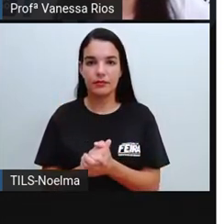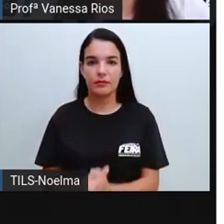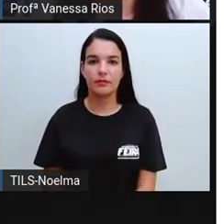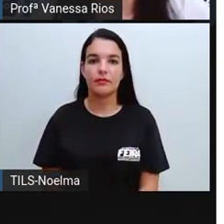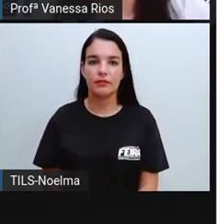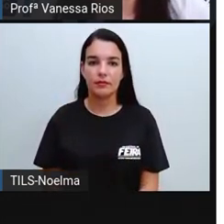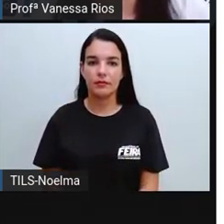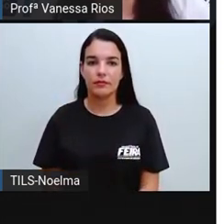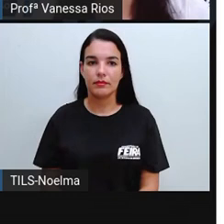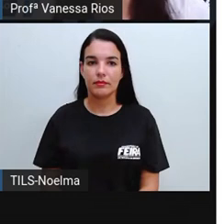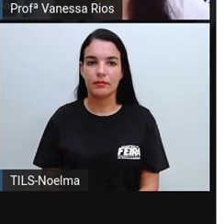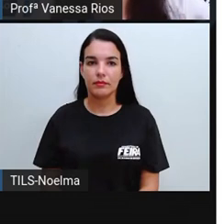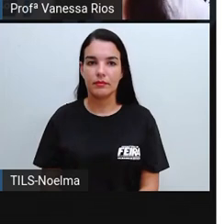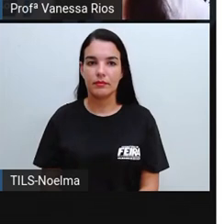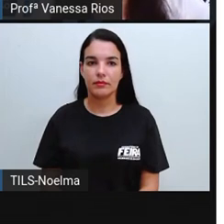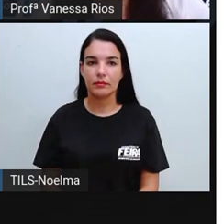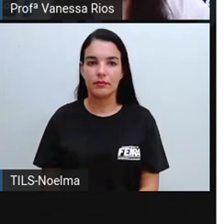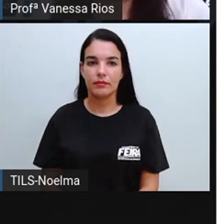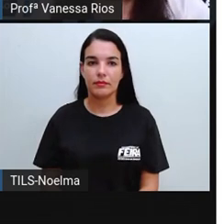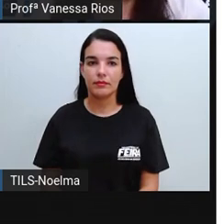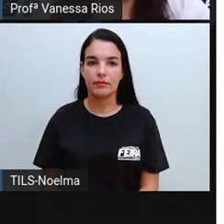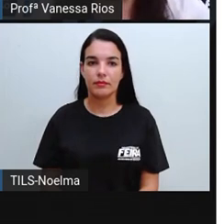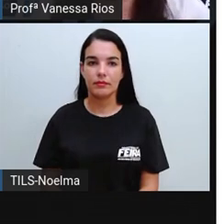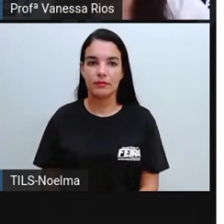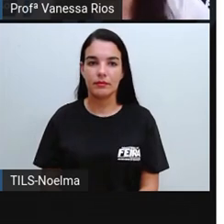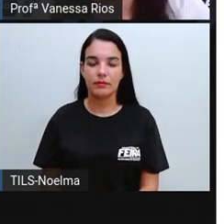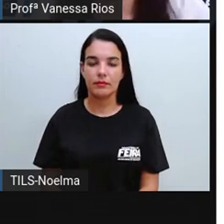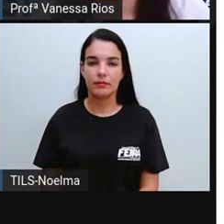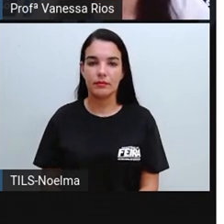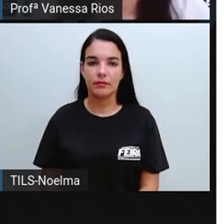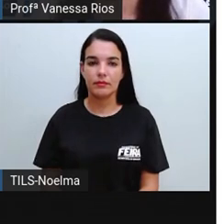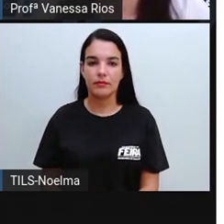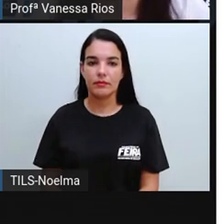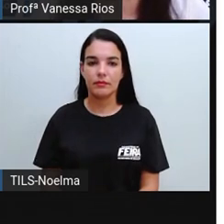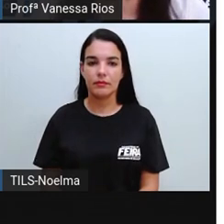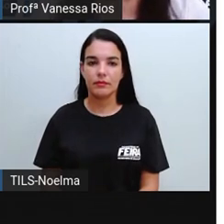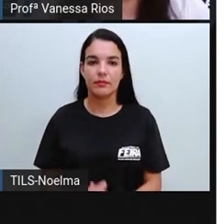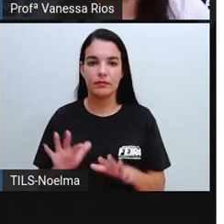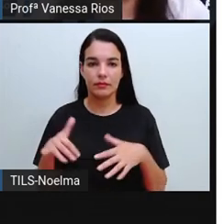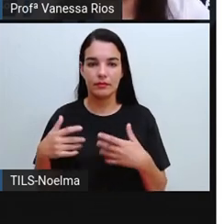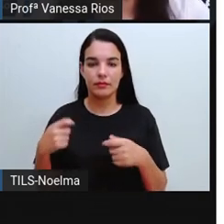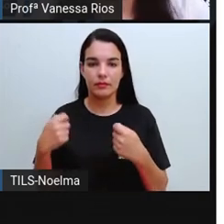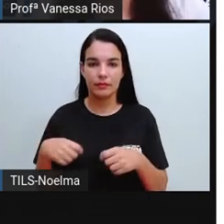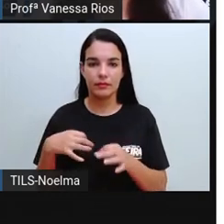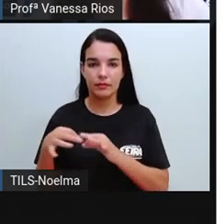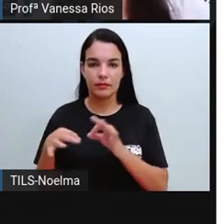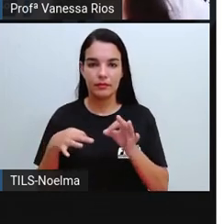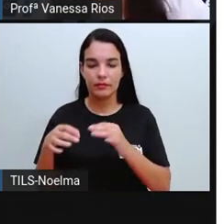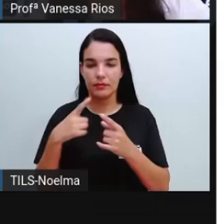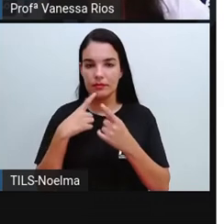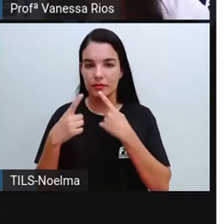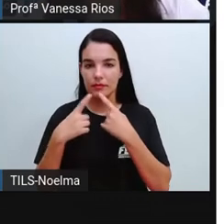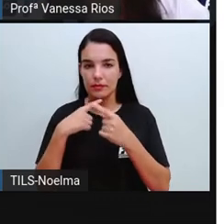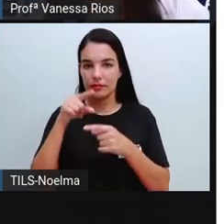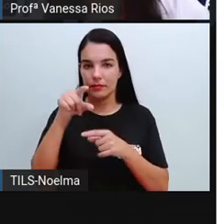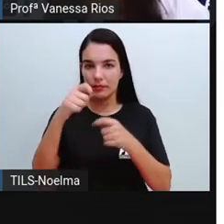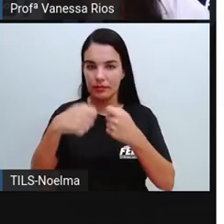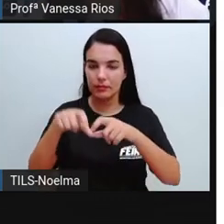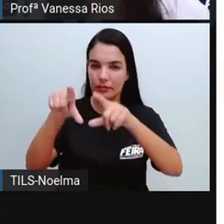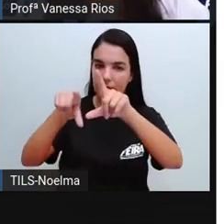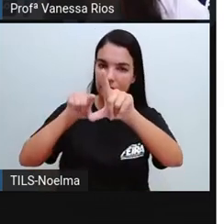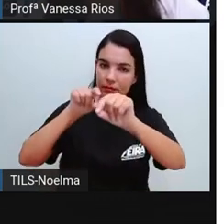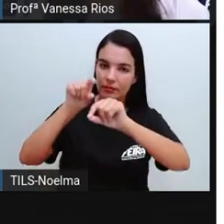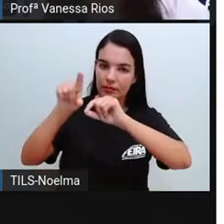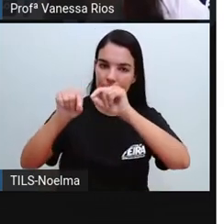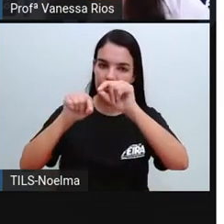só, para organizarmos, né, uma entrevista, a gente precisa escolher o tema, então a entrevista pode ser um